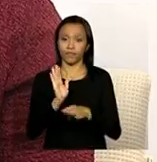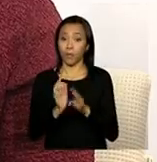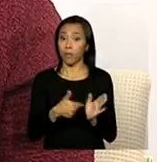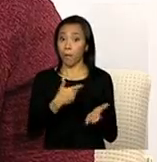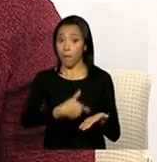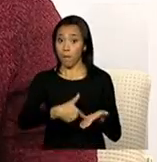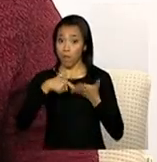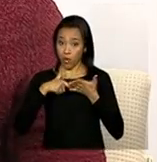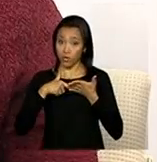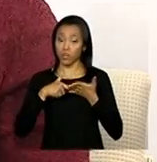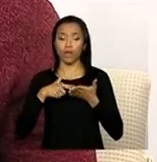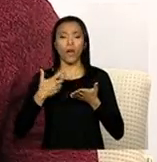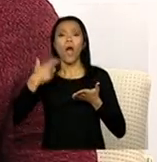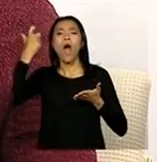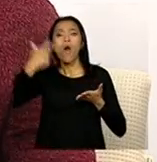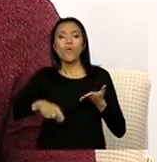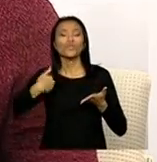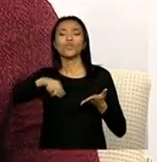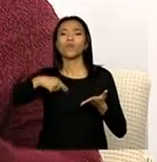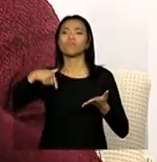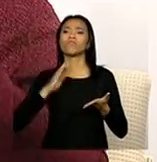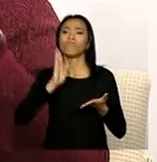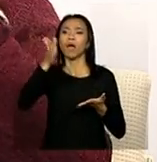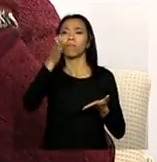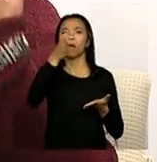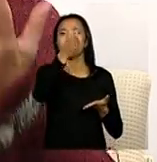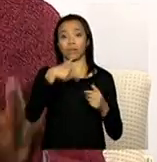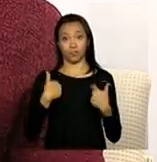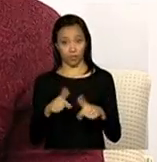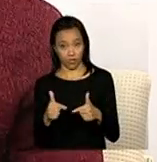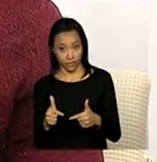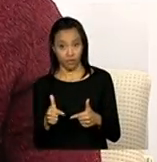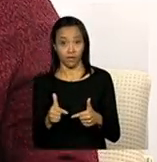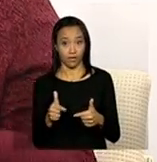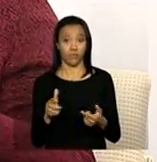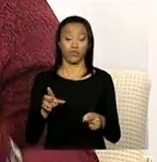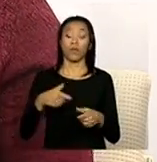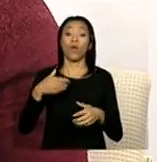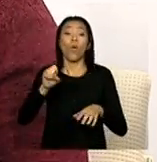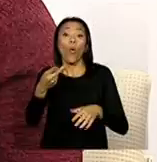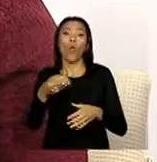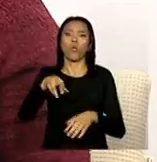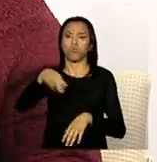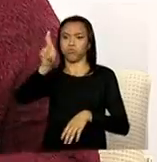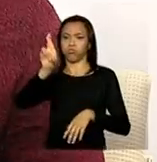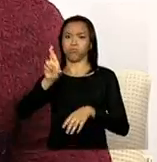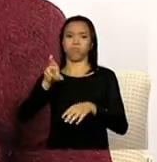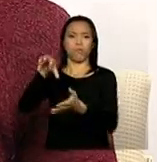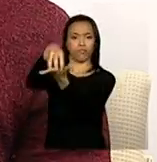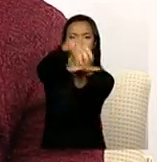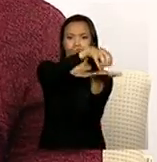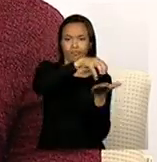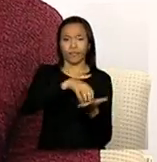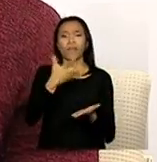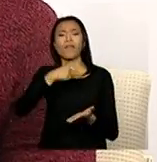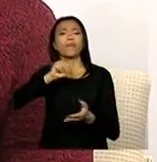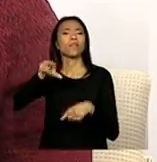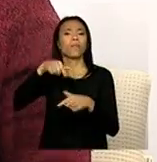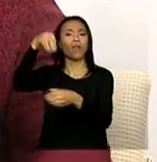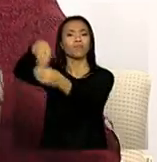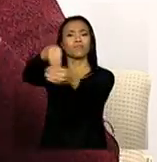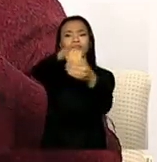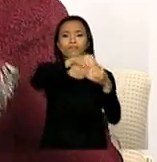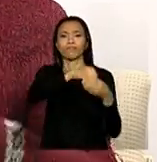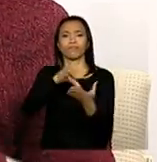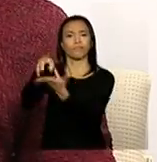onde nós estamos, onde estão os céspedes de referência da assistência social no Brasil inteiro, quem trabalha lá dentro, né?